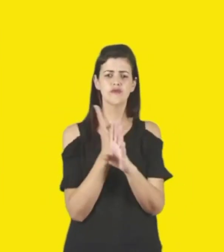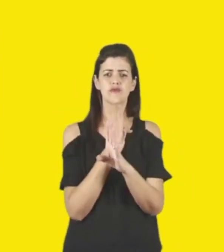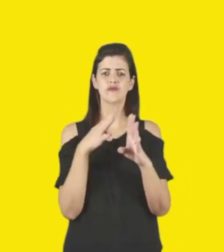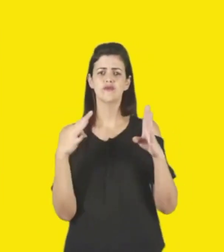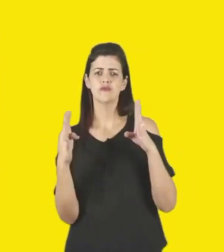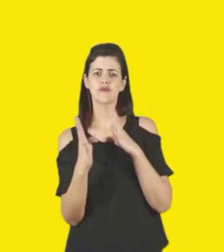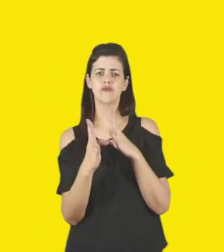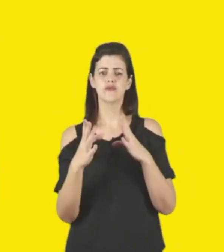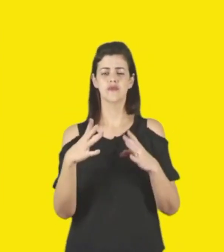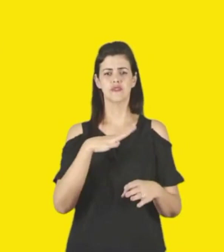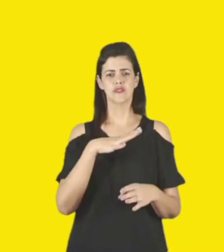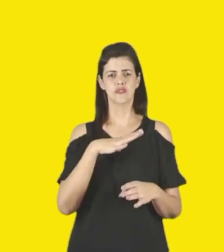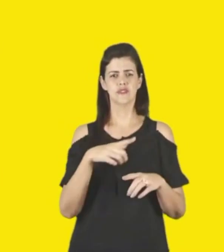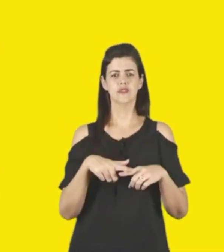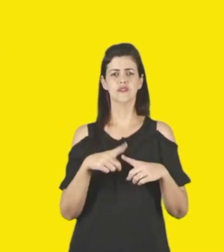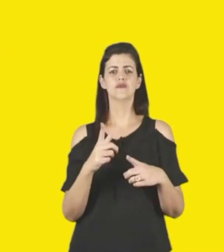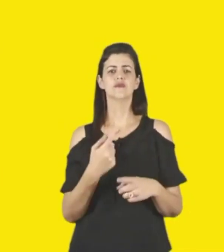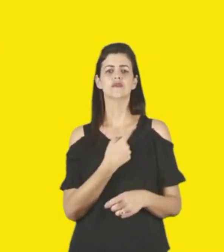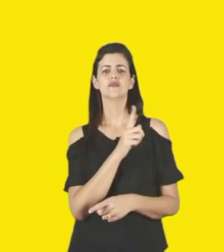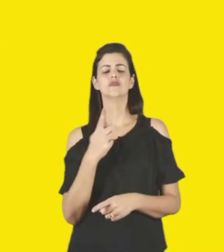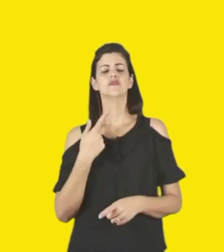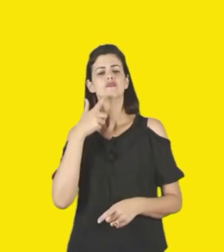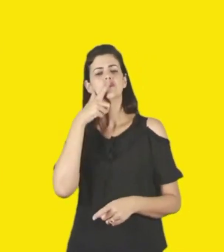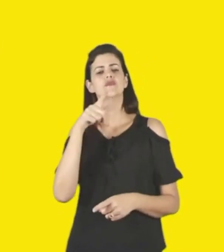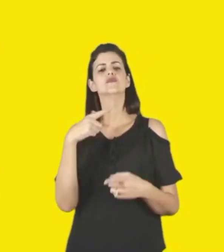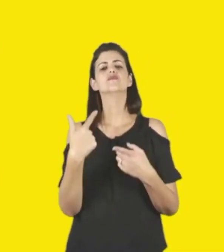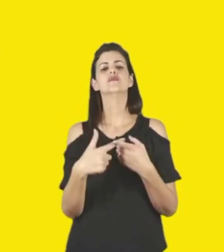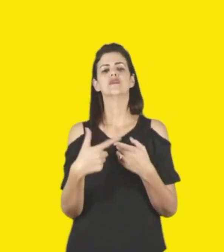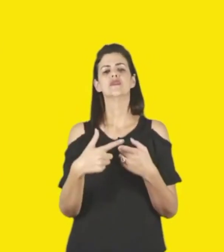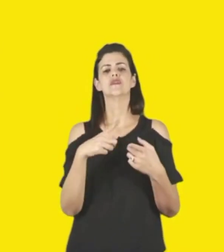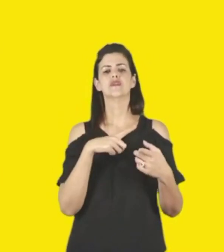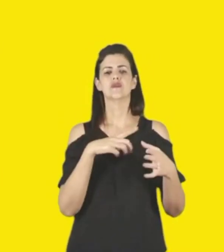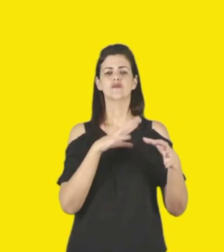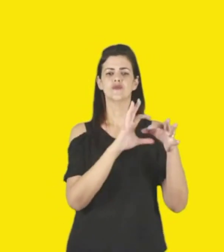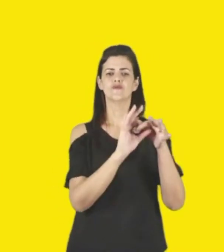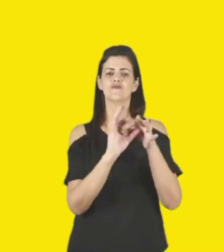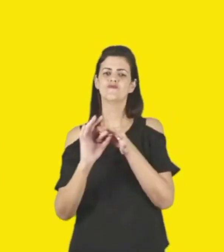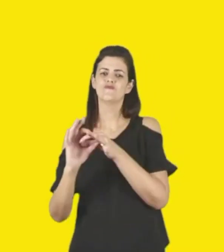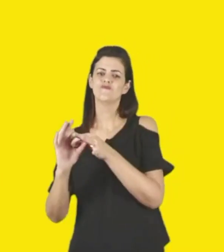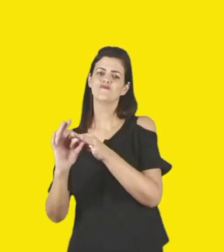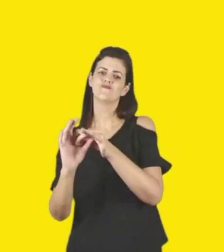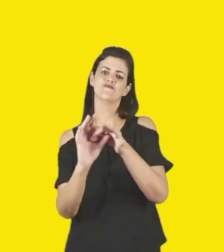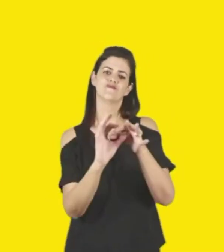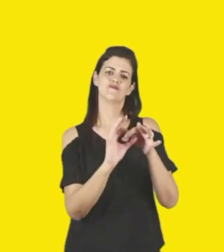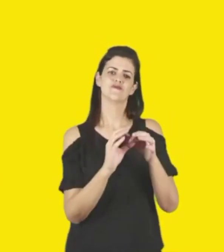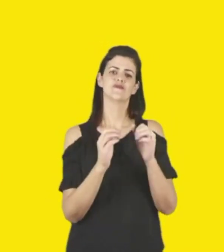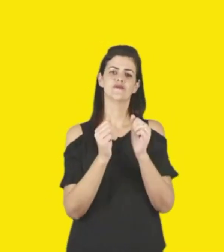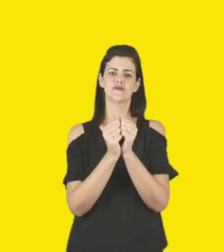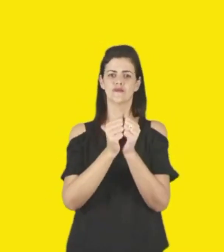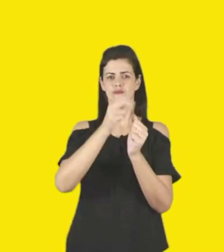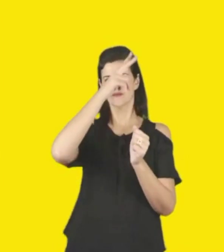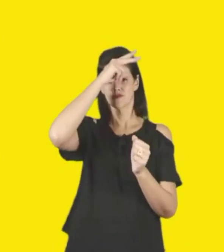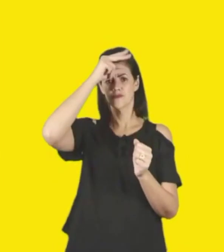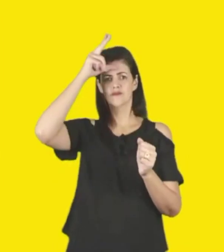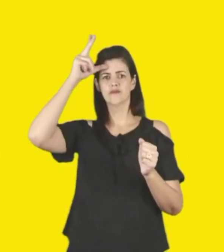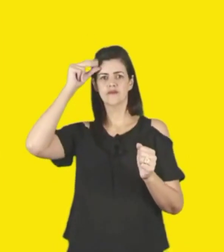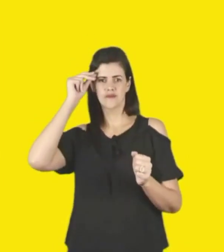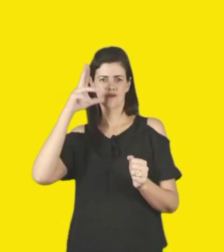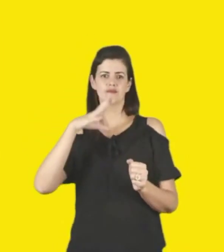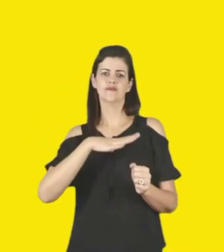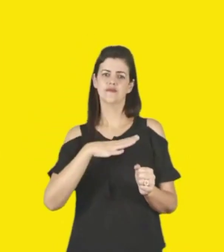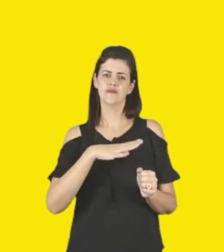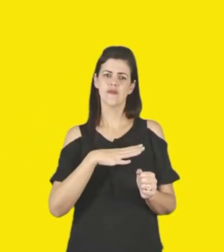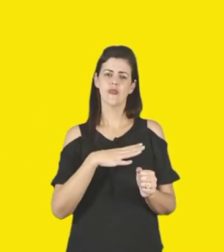Isso só é possível em razão dessas parcerias com as prefeituras locais, as quais, trabalhando em